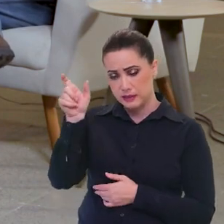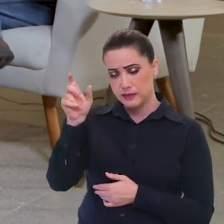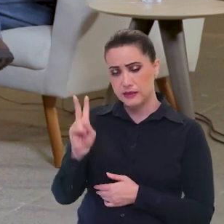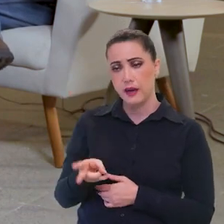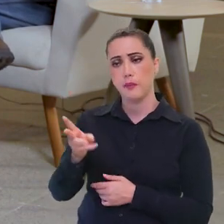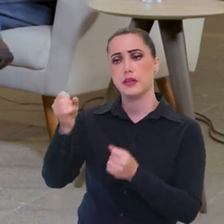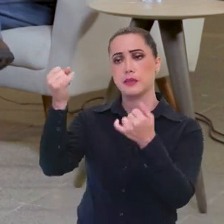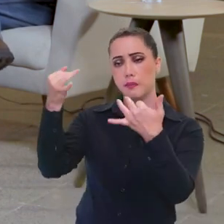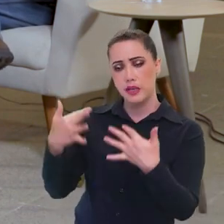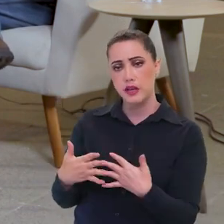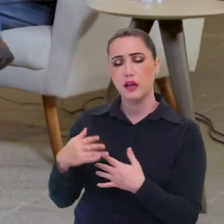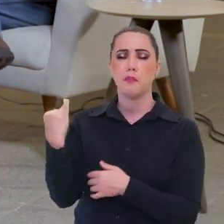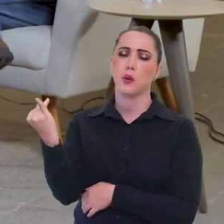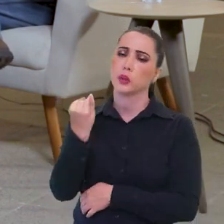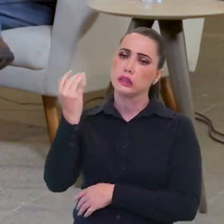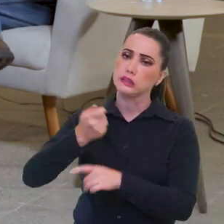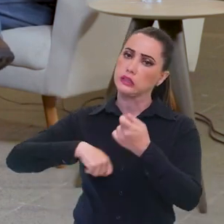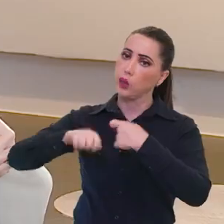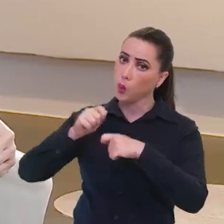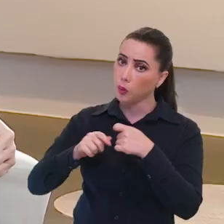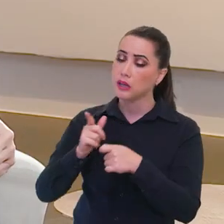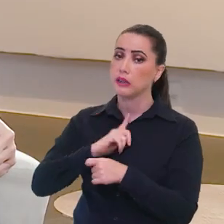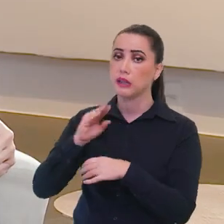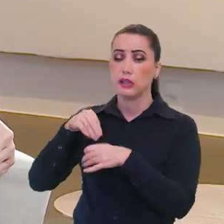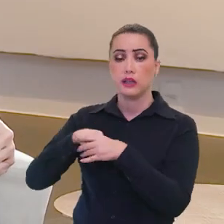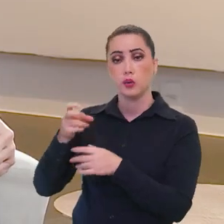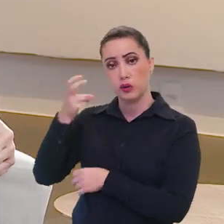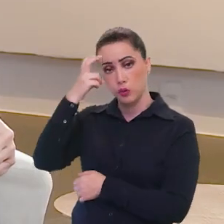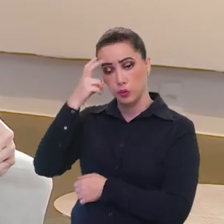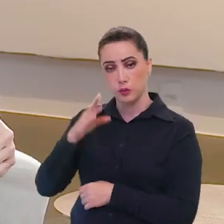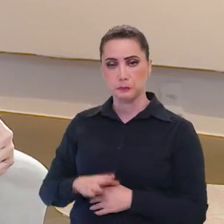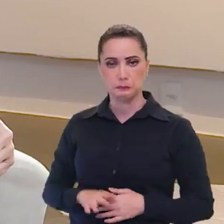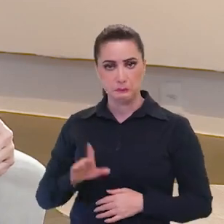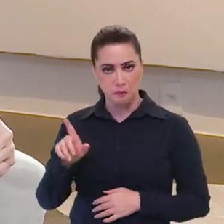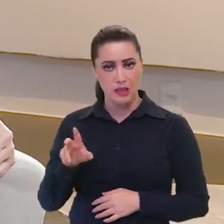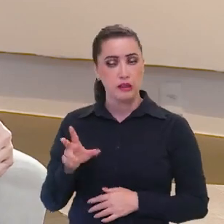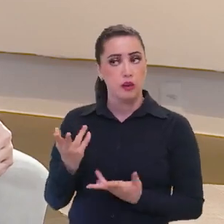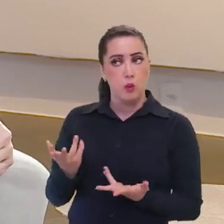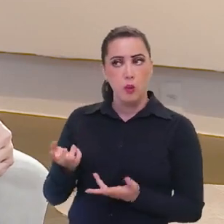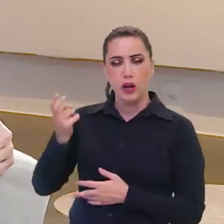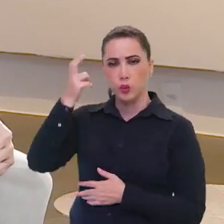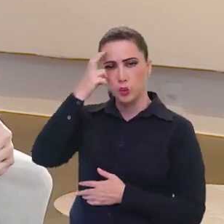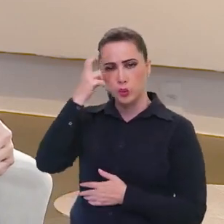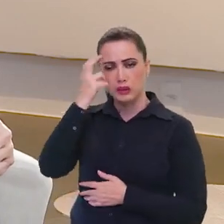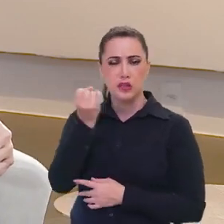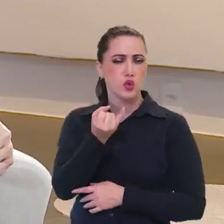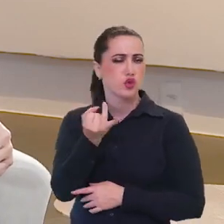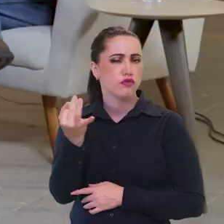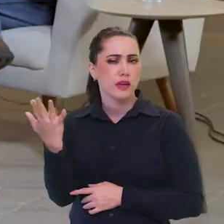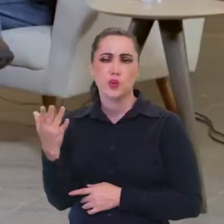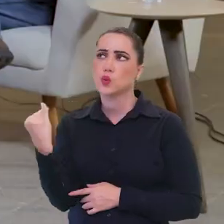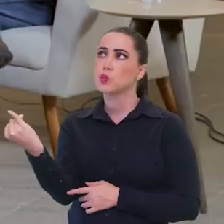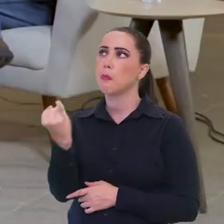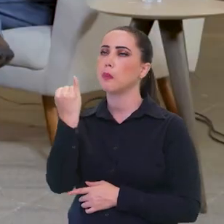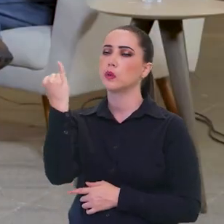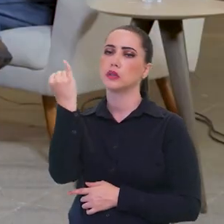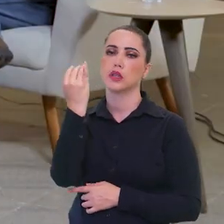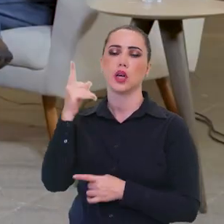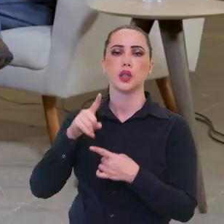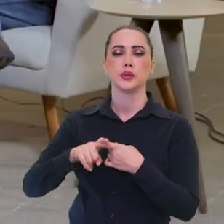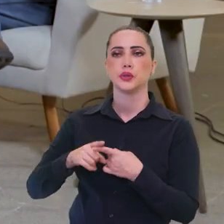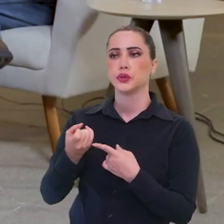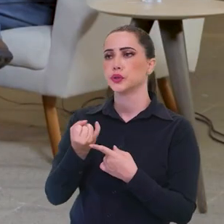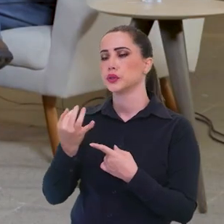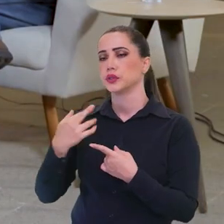componente econômico da cultura. Quer dizer, a cultura é extremamente importante pela questão da diversidade, pela questão da identidade,